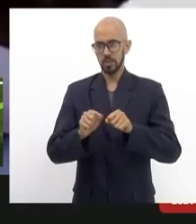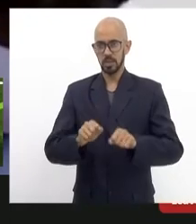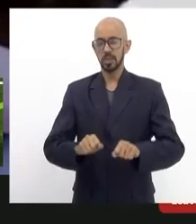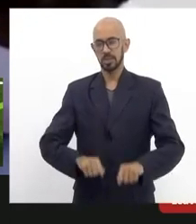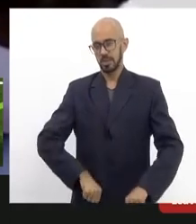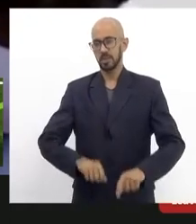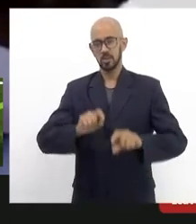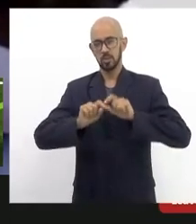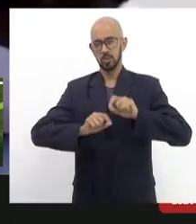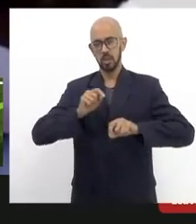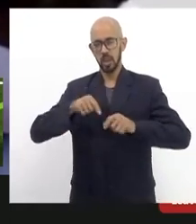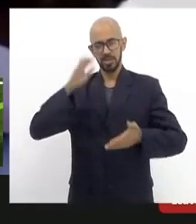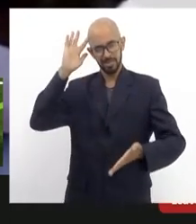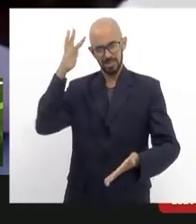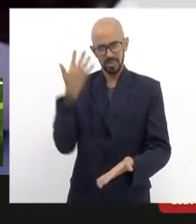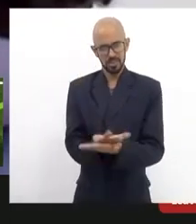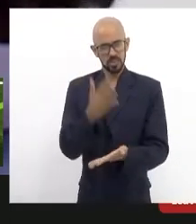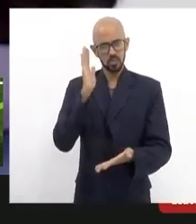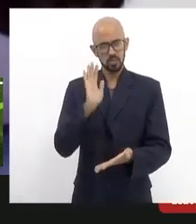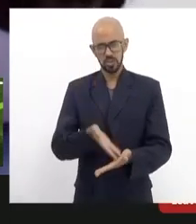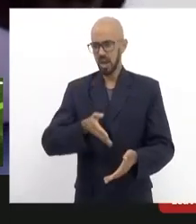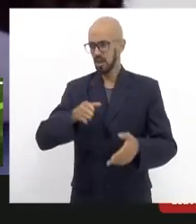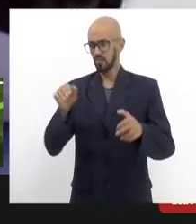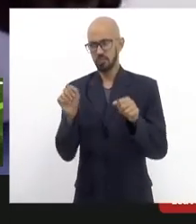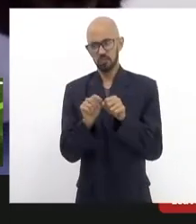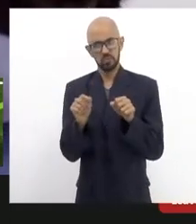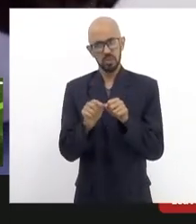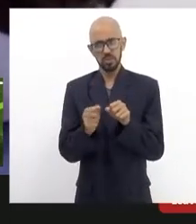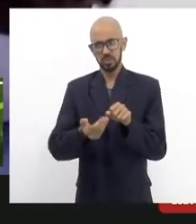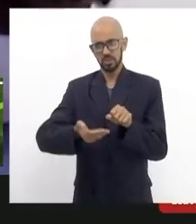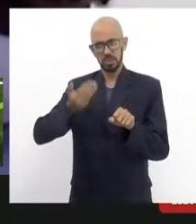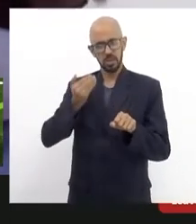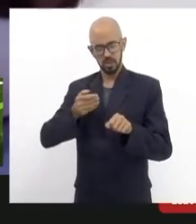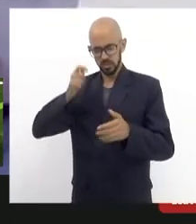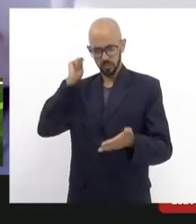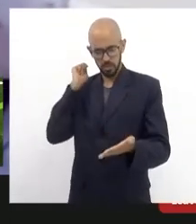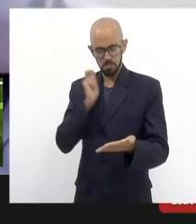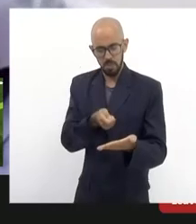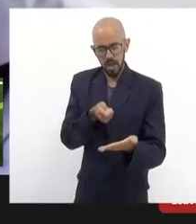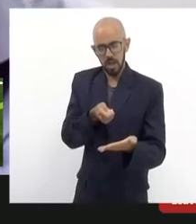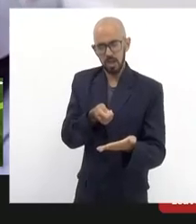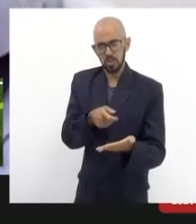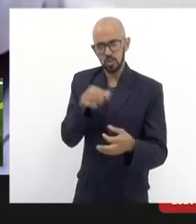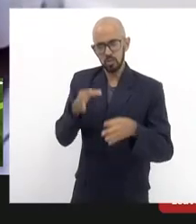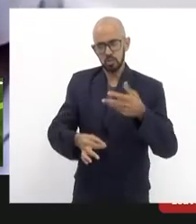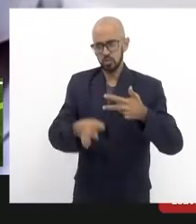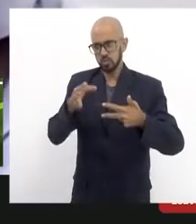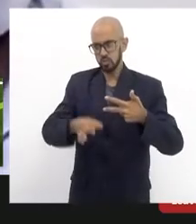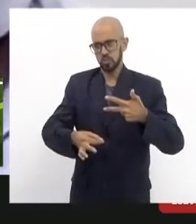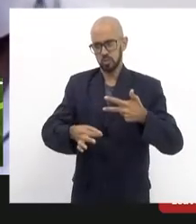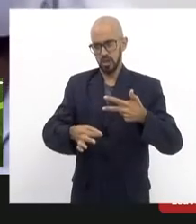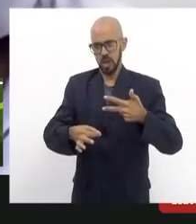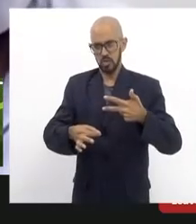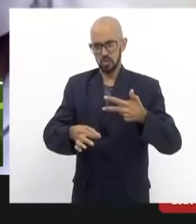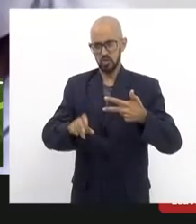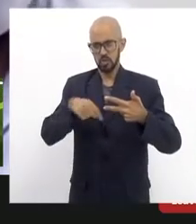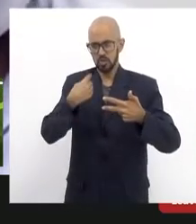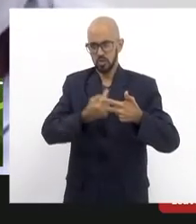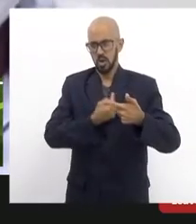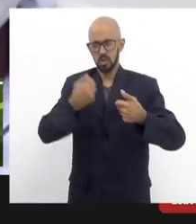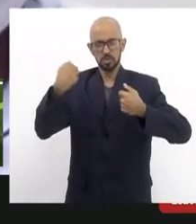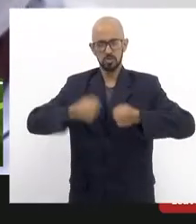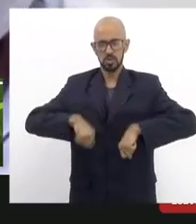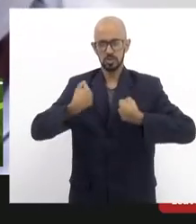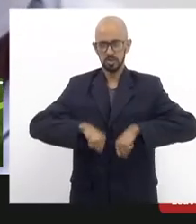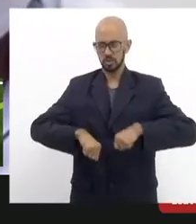decisão batido do martelo do judiciário isso aí a gente tem que realmente